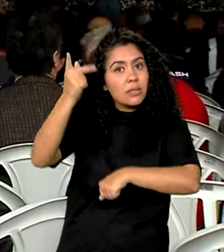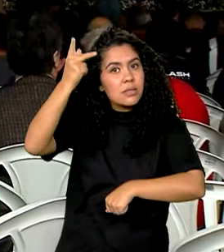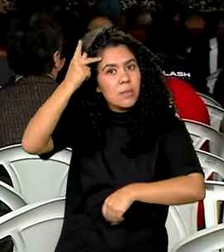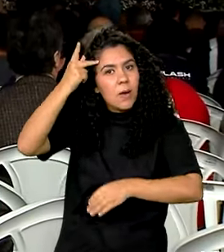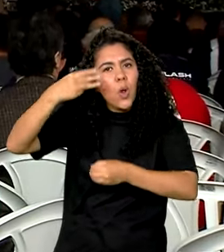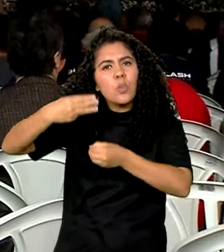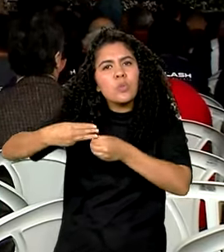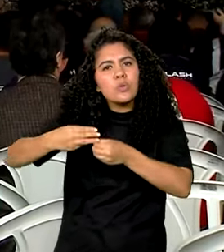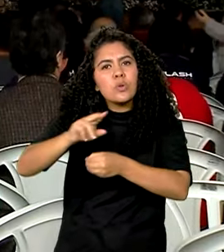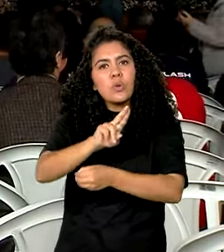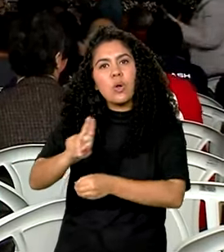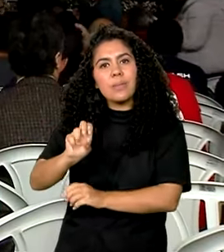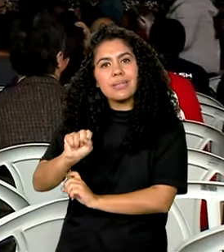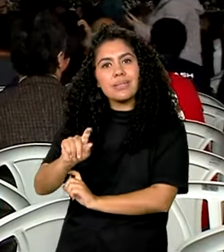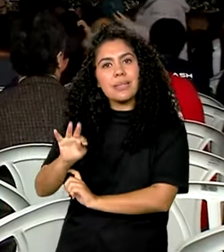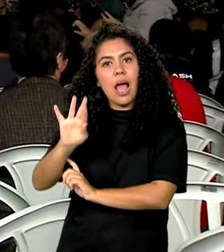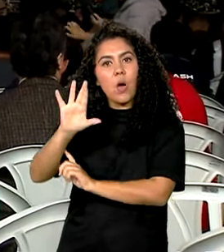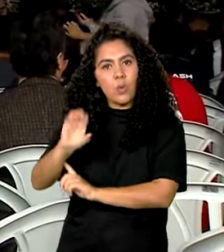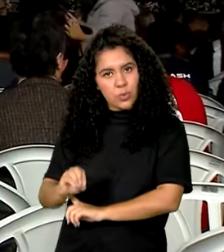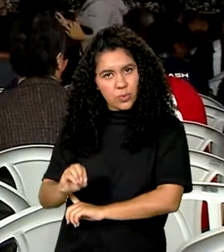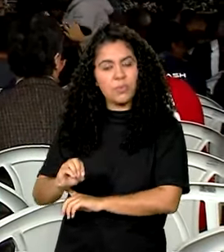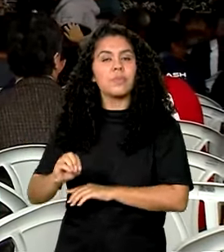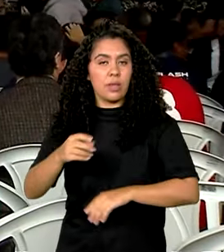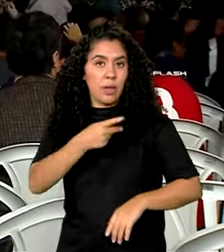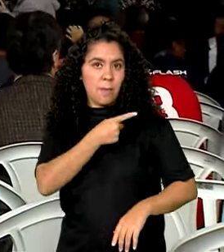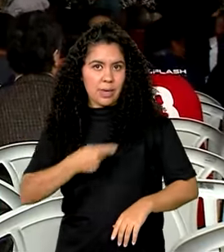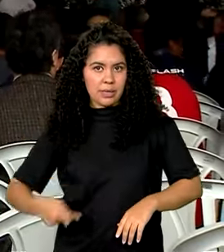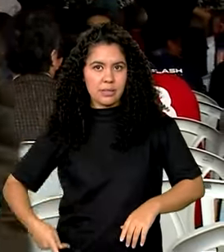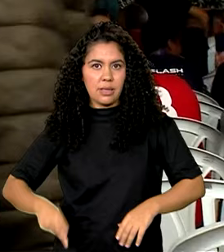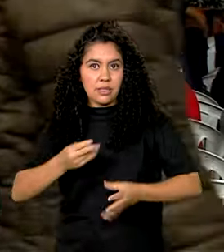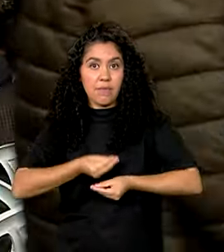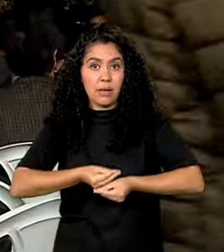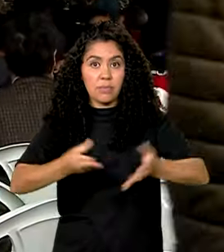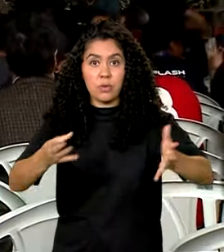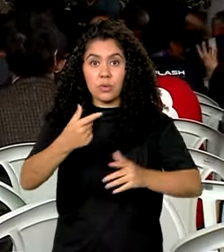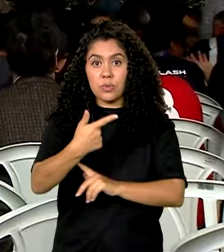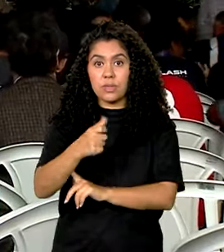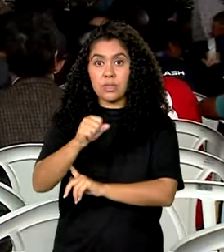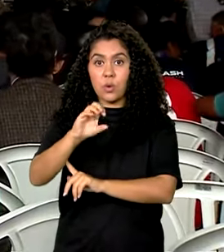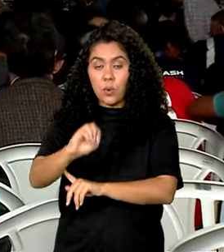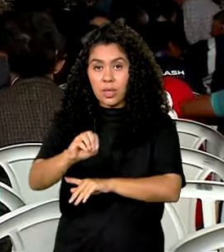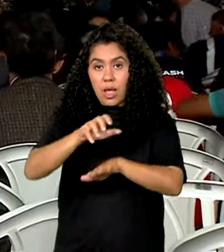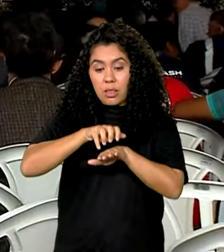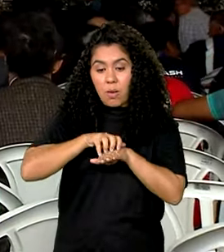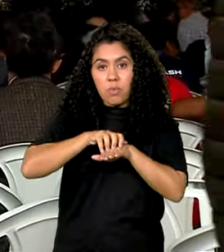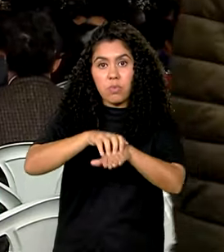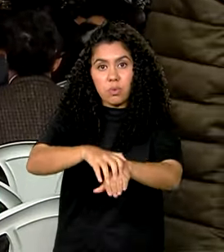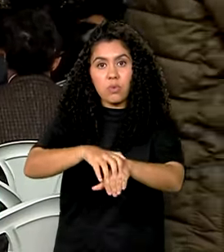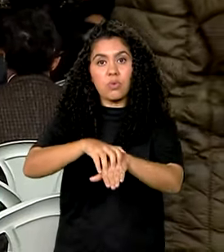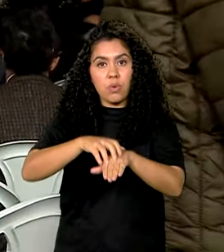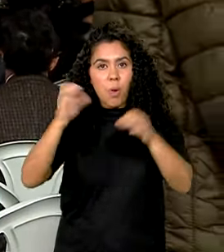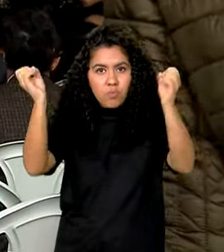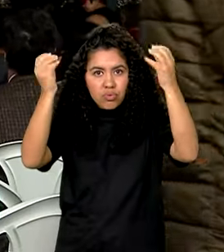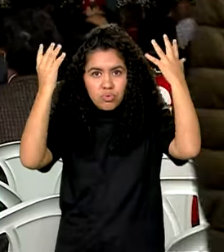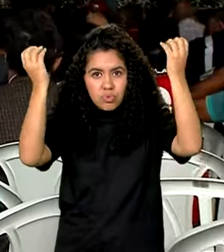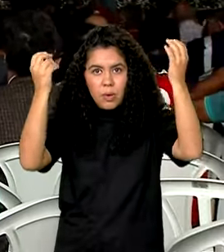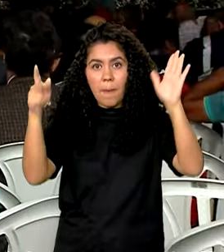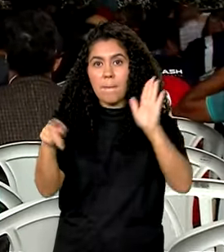Salto, onde o presidente faz a entrega de ambulâncias do SAMU. Olha só, no total serão entregues